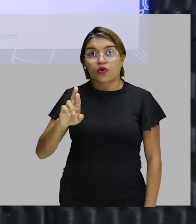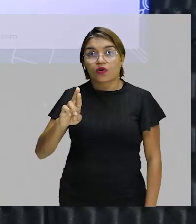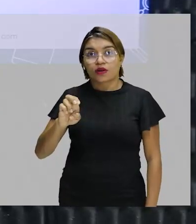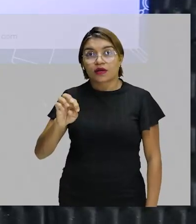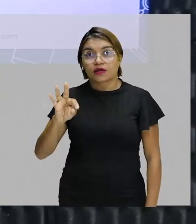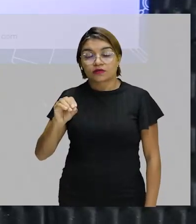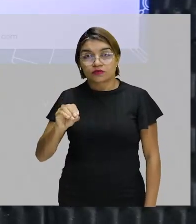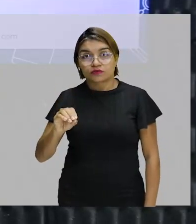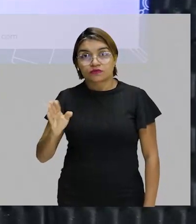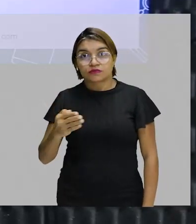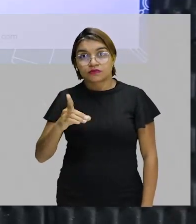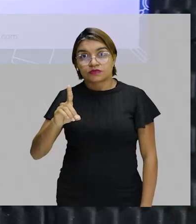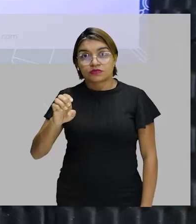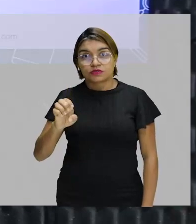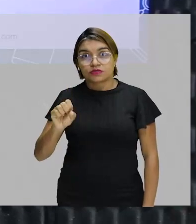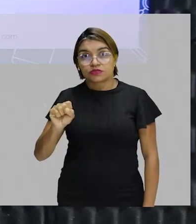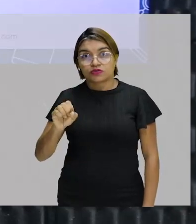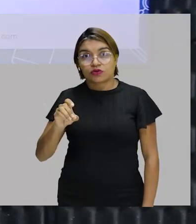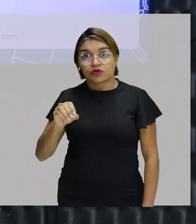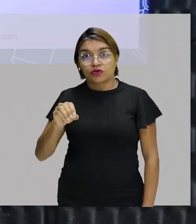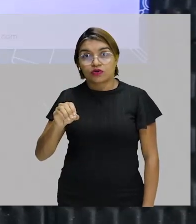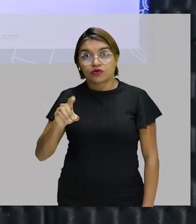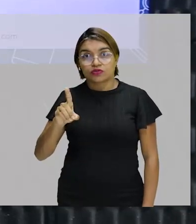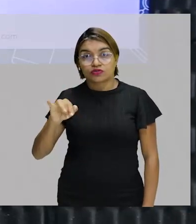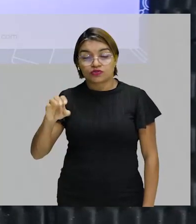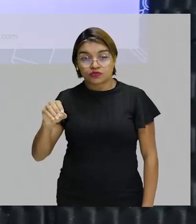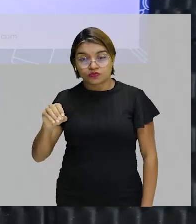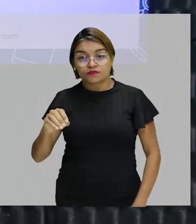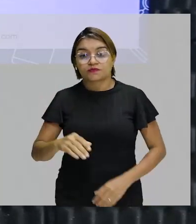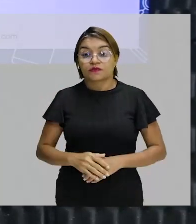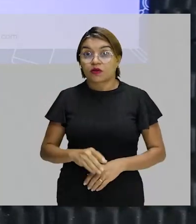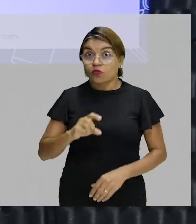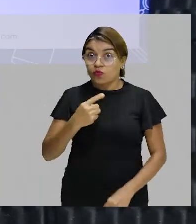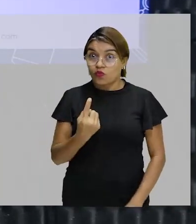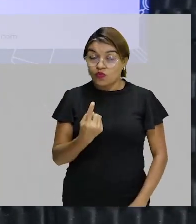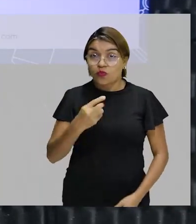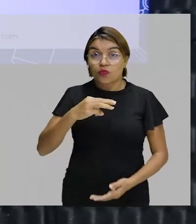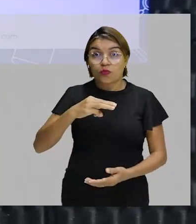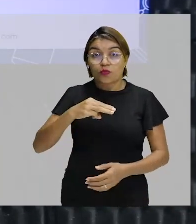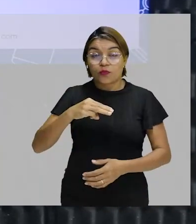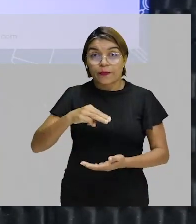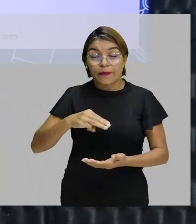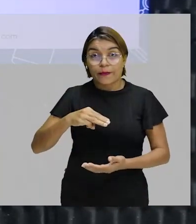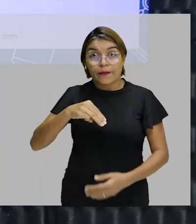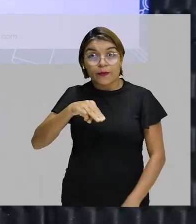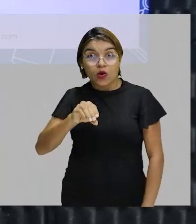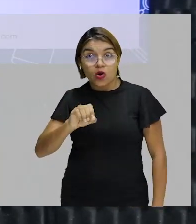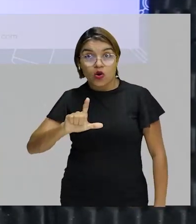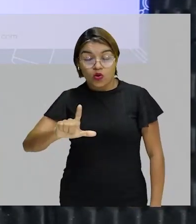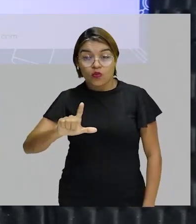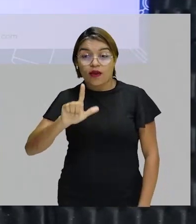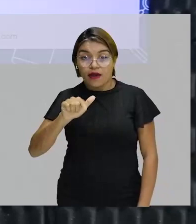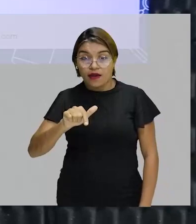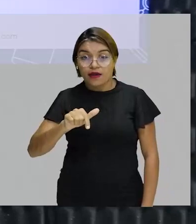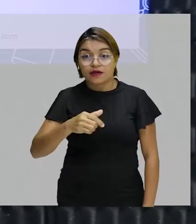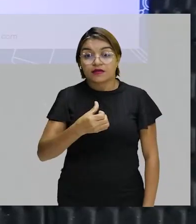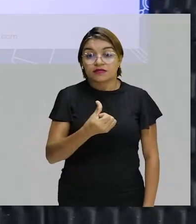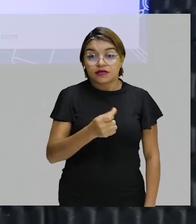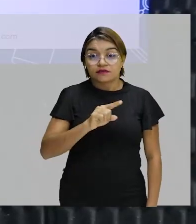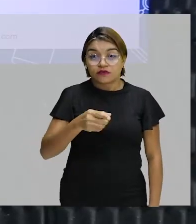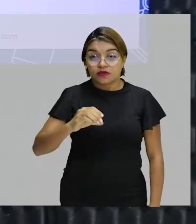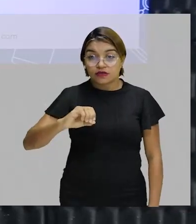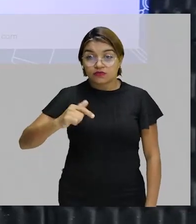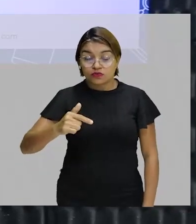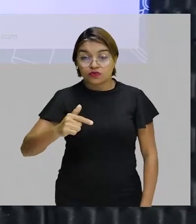corresponde a 6,02 vezes 10 elevado a 23. E quando temos essa quantidade, nós vamos ter a